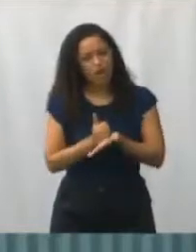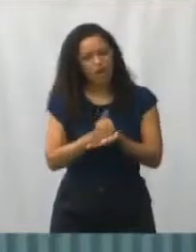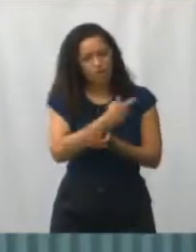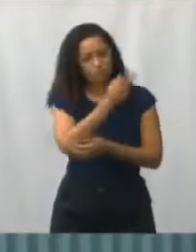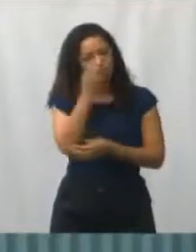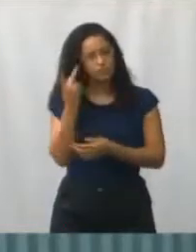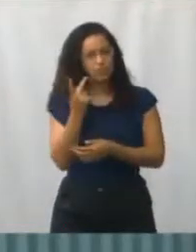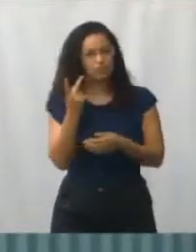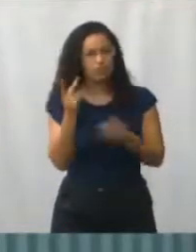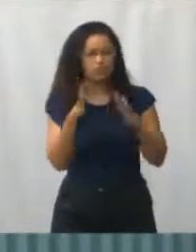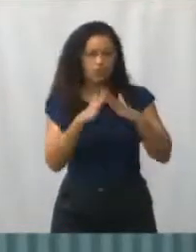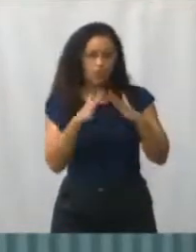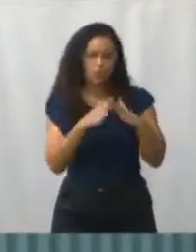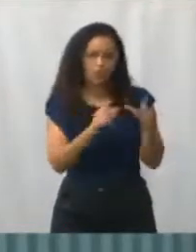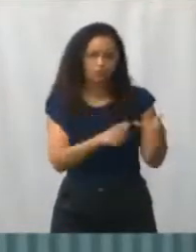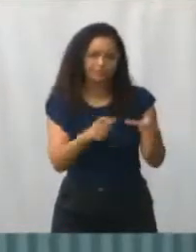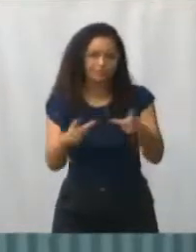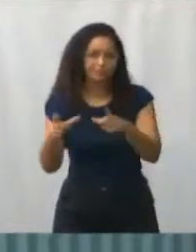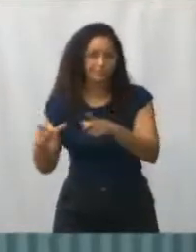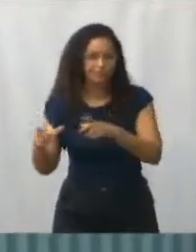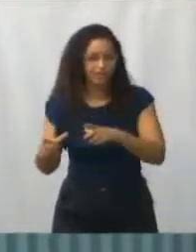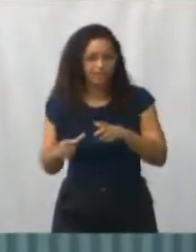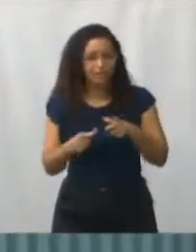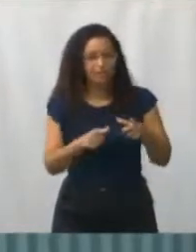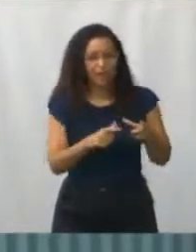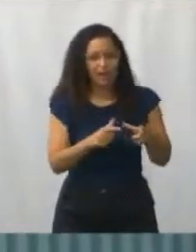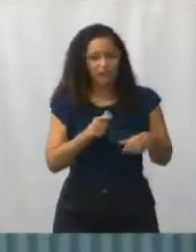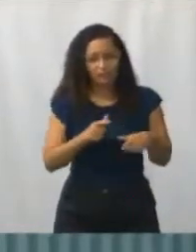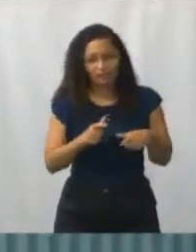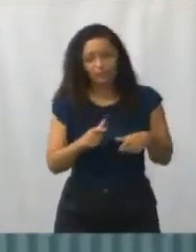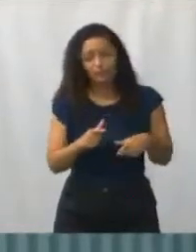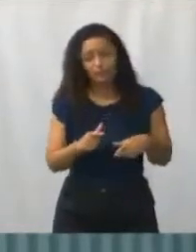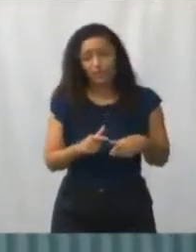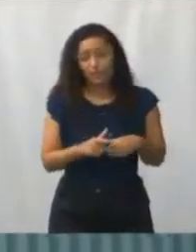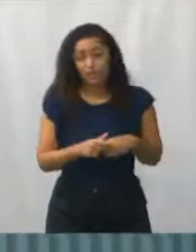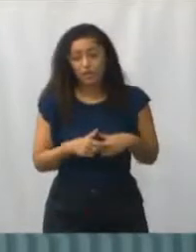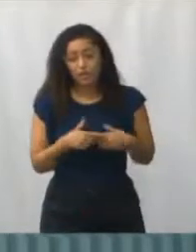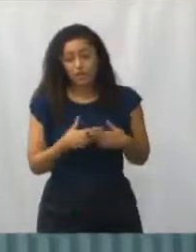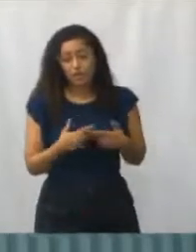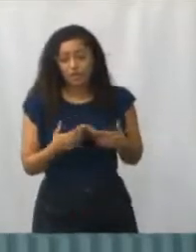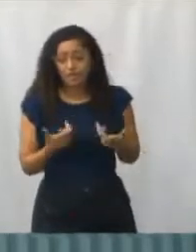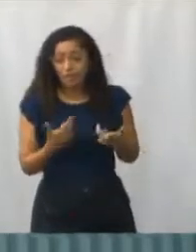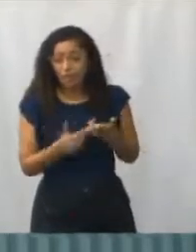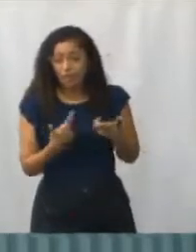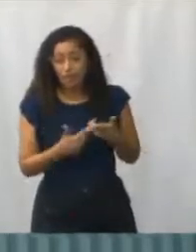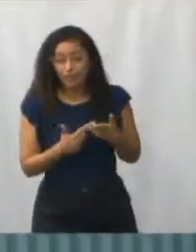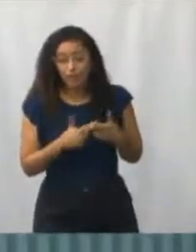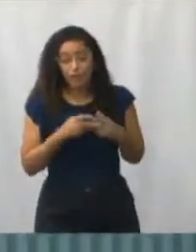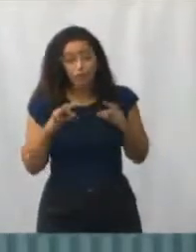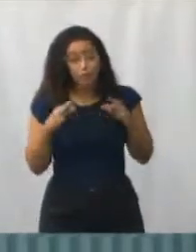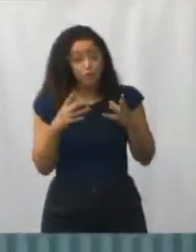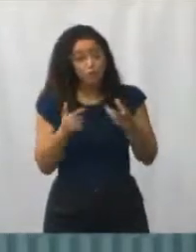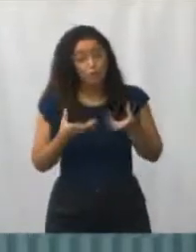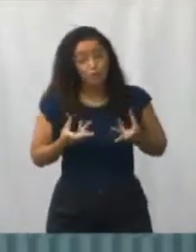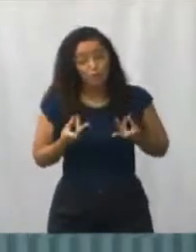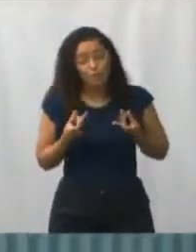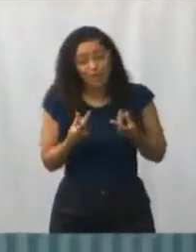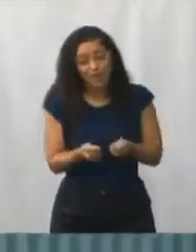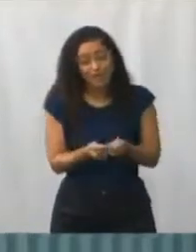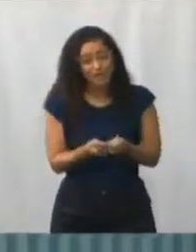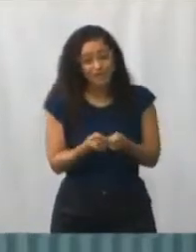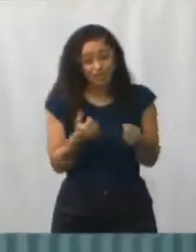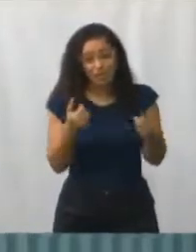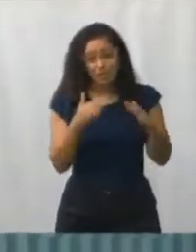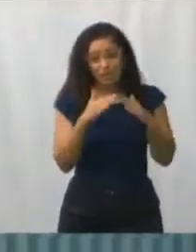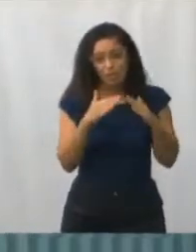só assim a gente pode estar vivendo num ambiente mais agradável, num ambiente mais seguro. Porque se todo mundo está